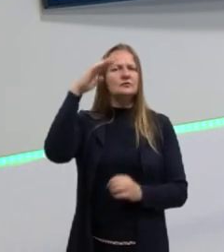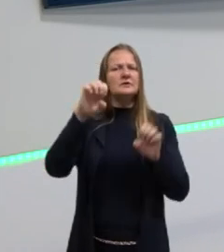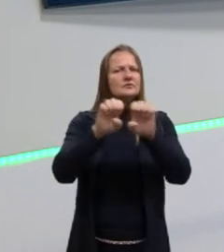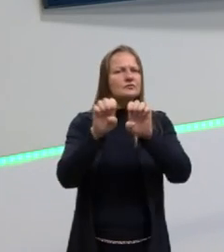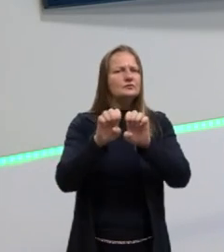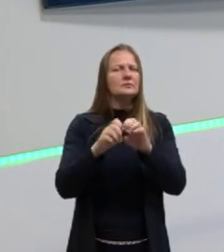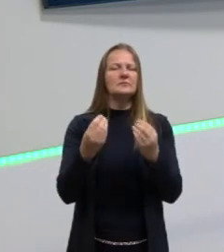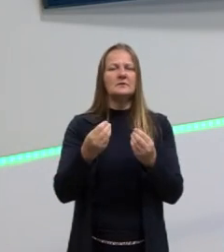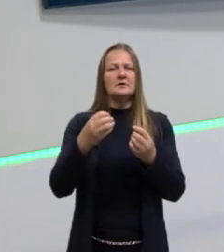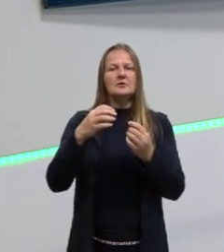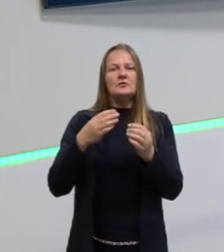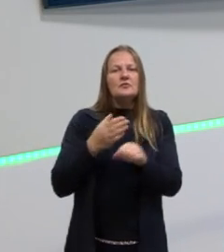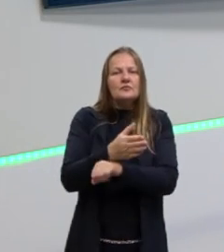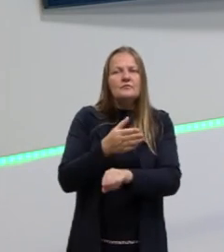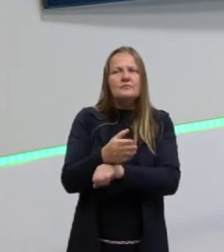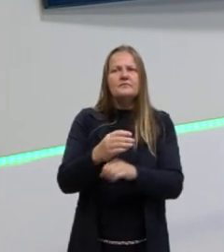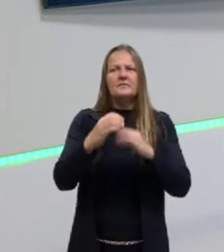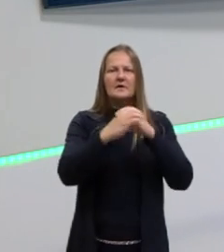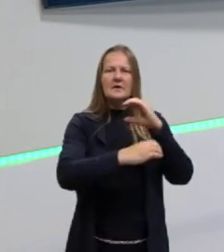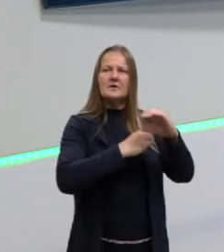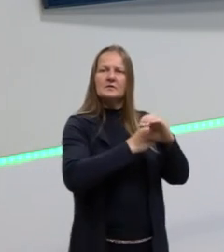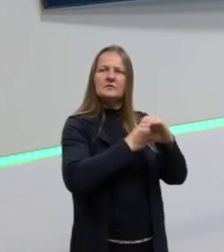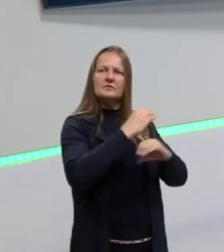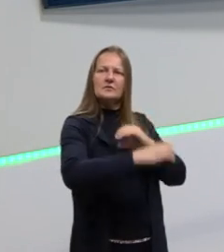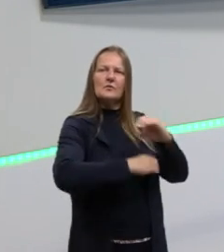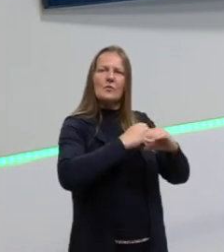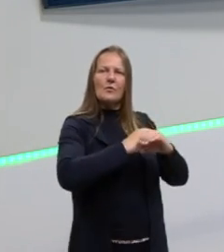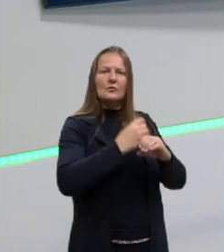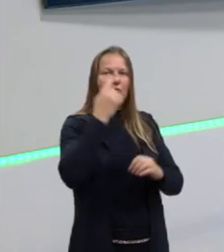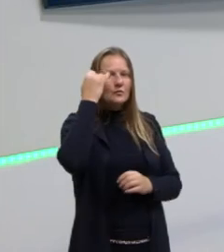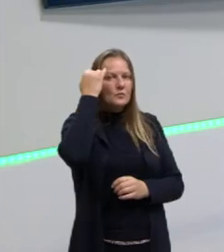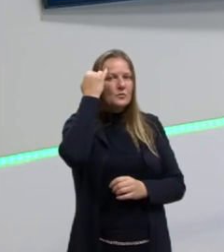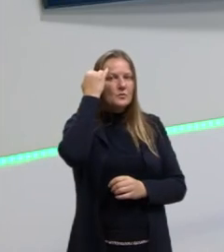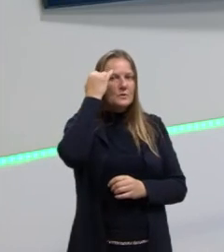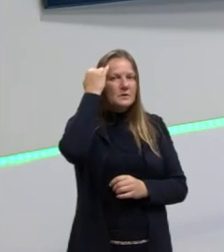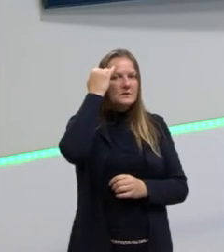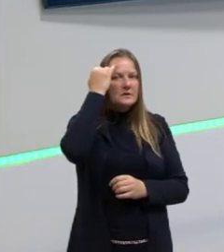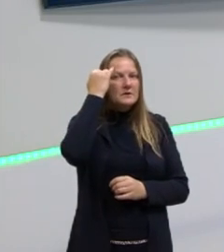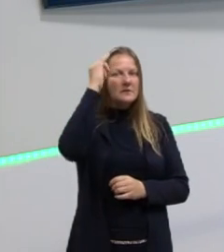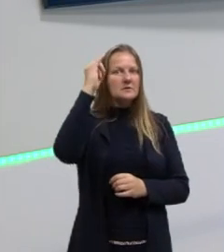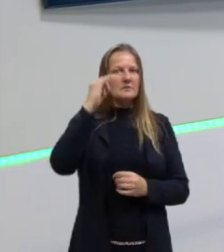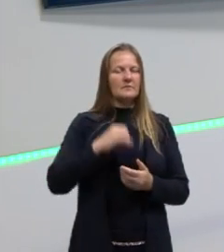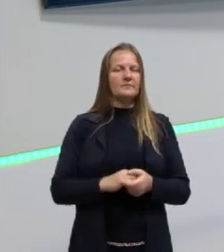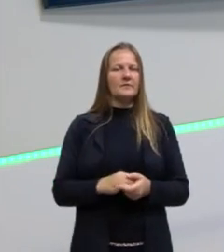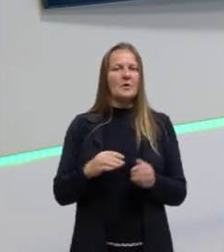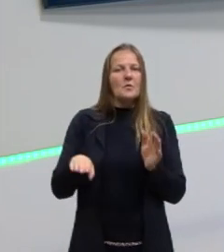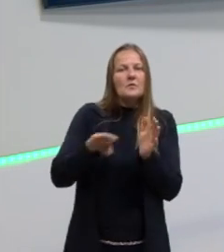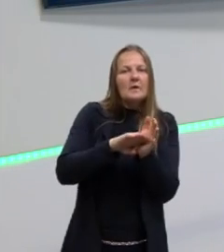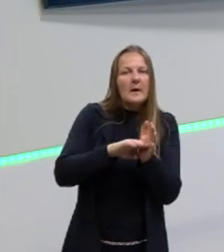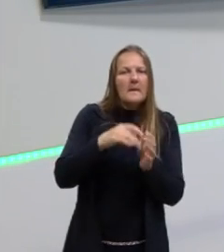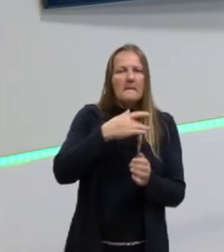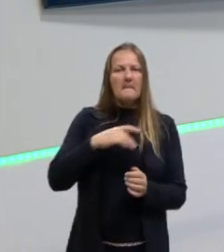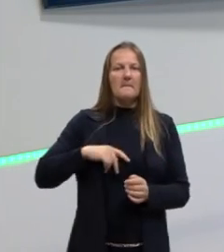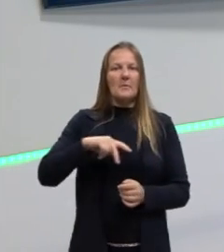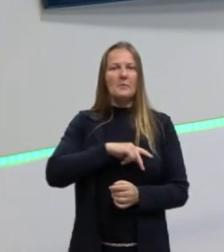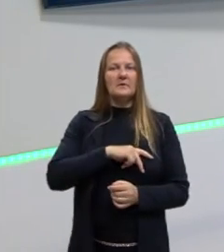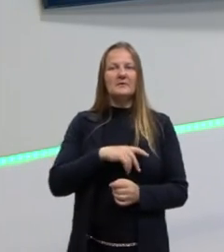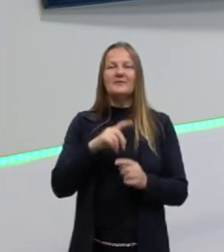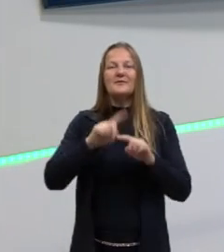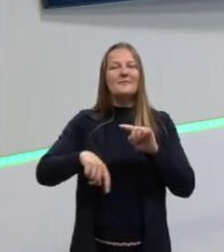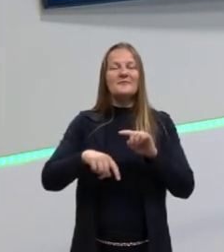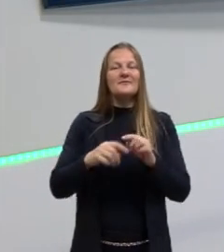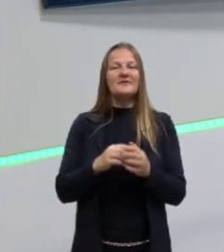Então ele cria Inserções em Circuito Ideológico, que é justamente uma maneira de chegar na população sem passar